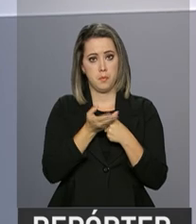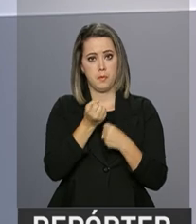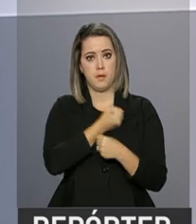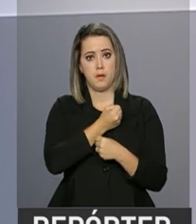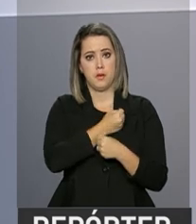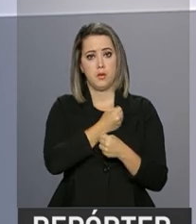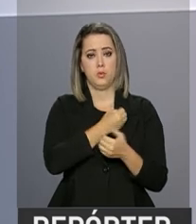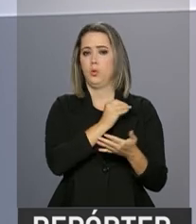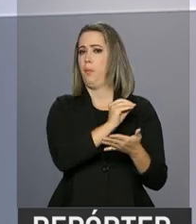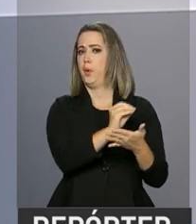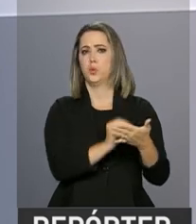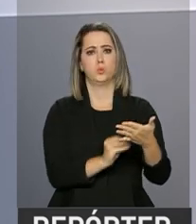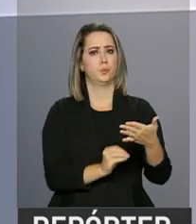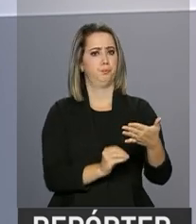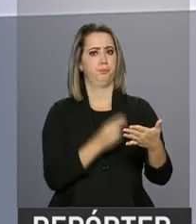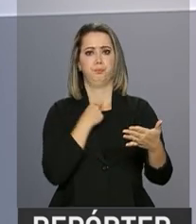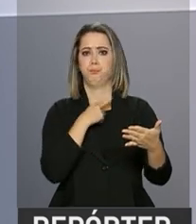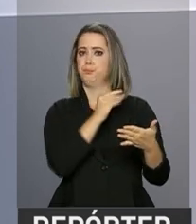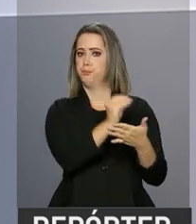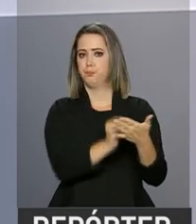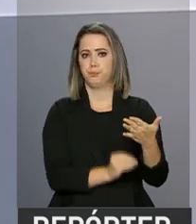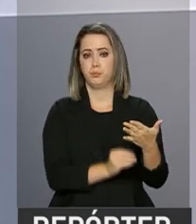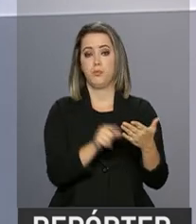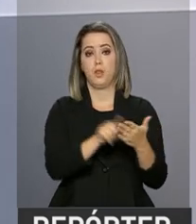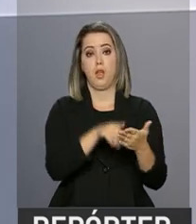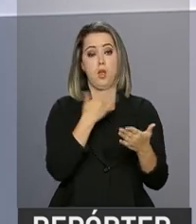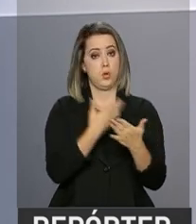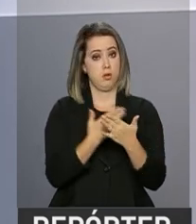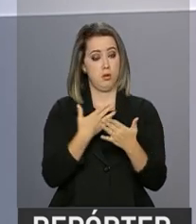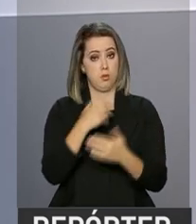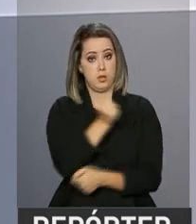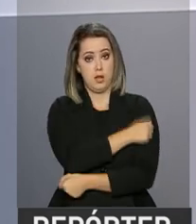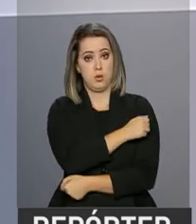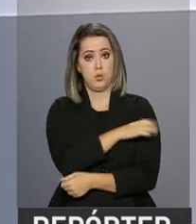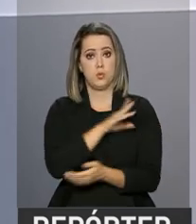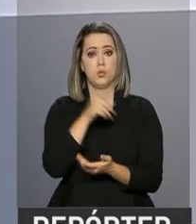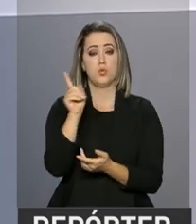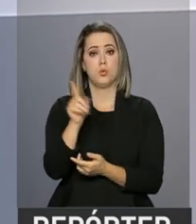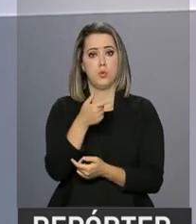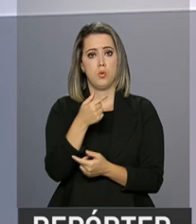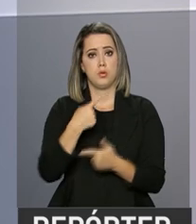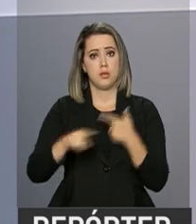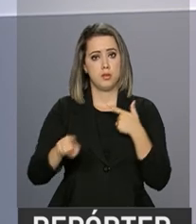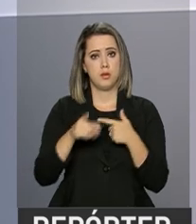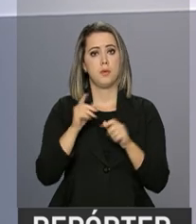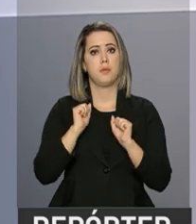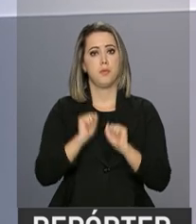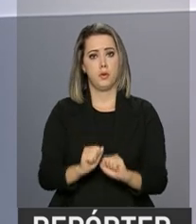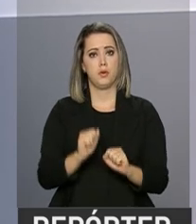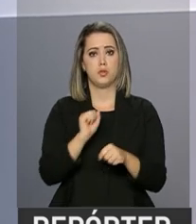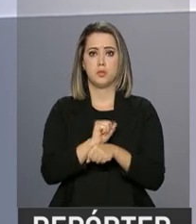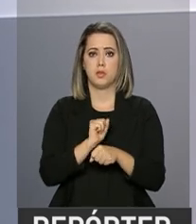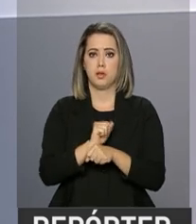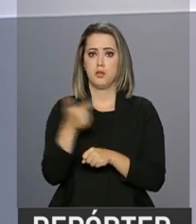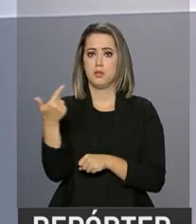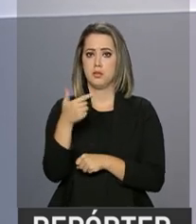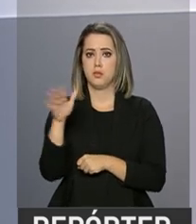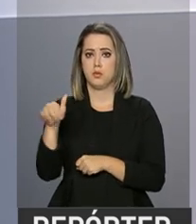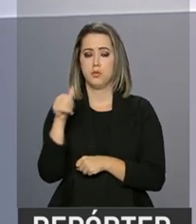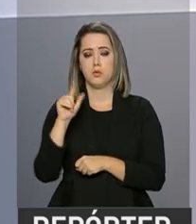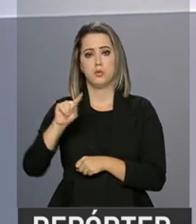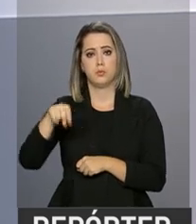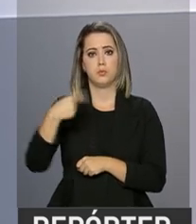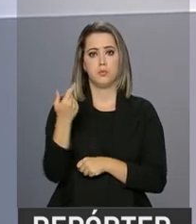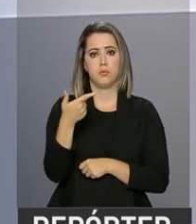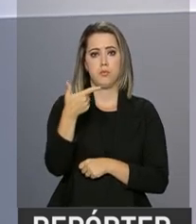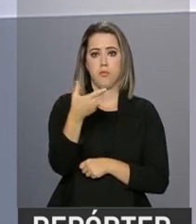notas e não ter zerado a redação. Os estudantes reprovados ainda têm uma chance na segunda chamada do ProUni, prevista